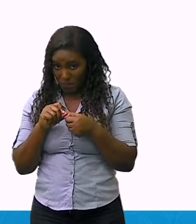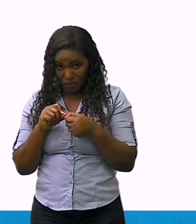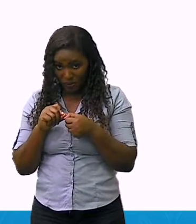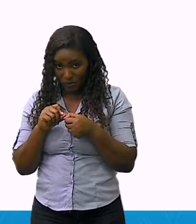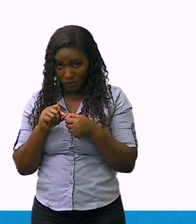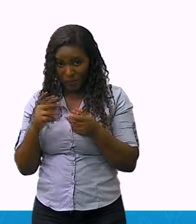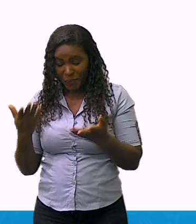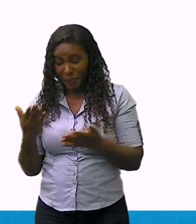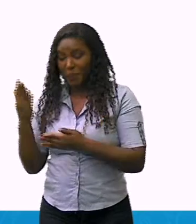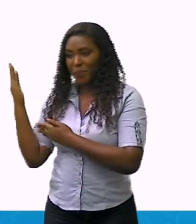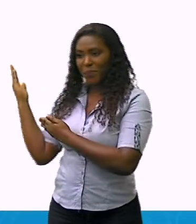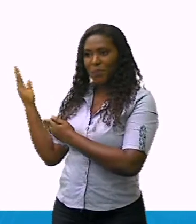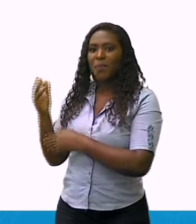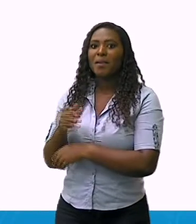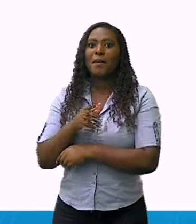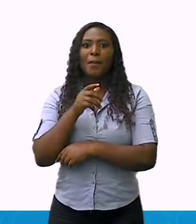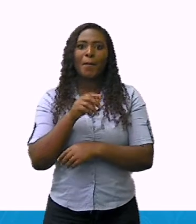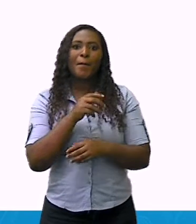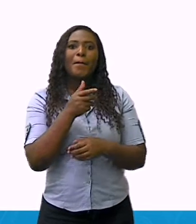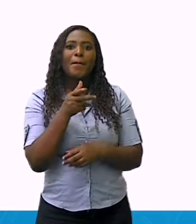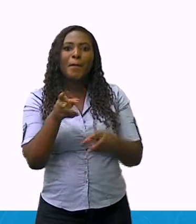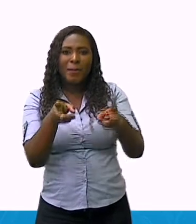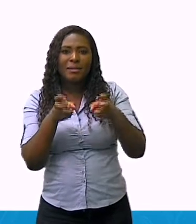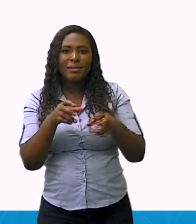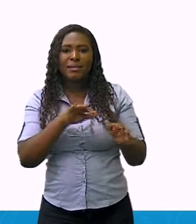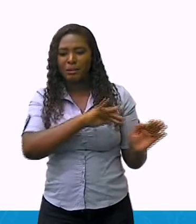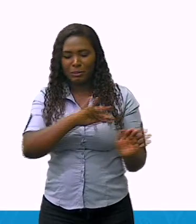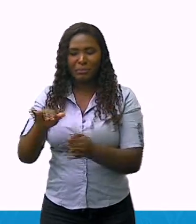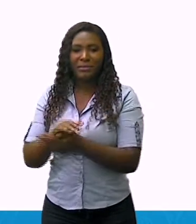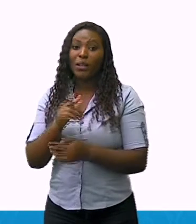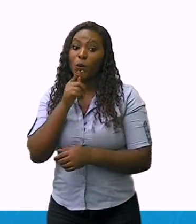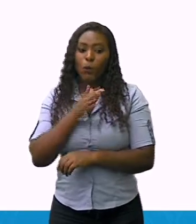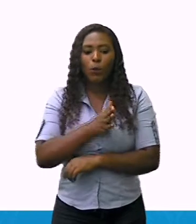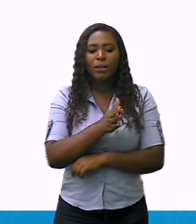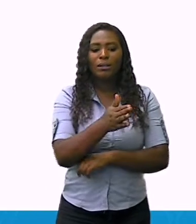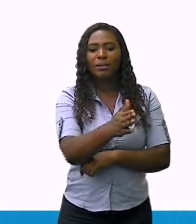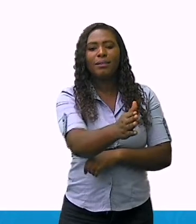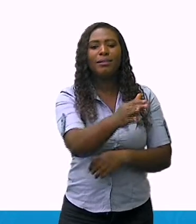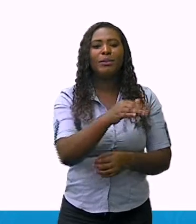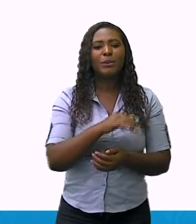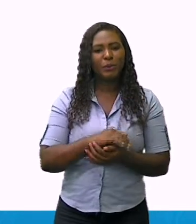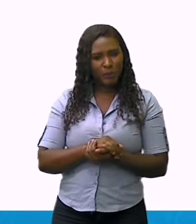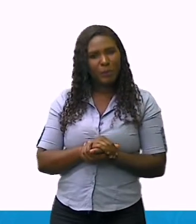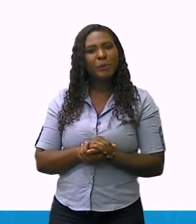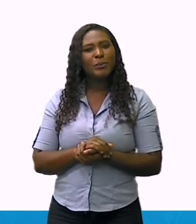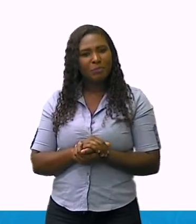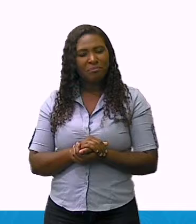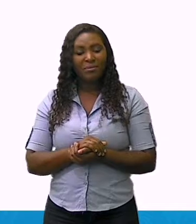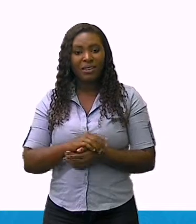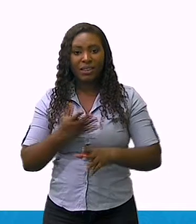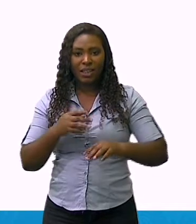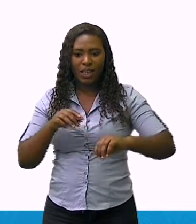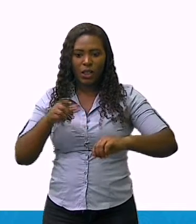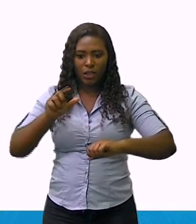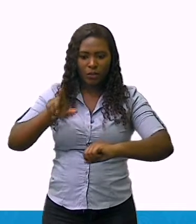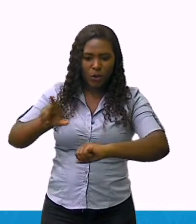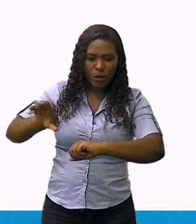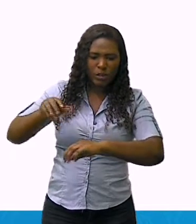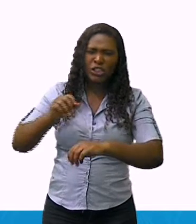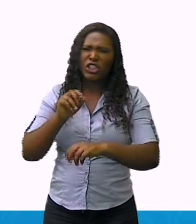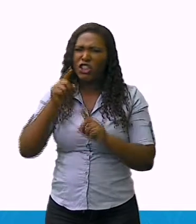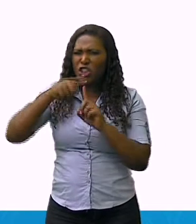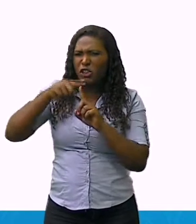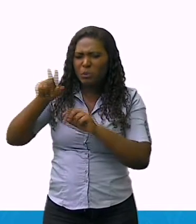podemos identificar a presença do Rio Doce. Olha só, o Rio Doce cercando estas áreas.